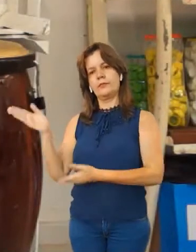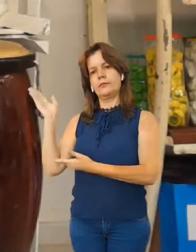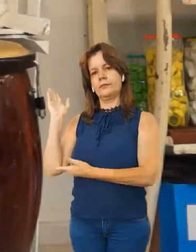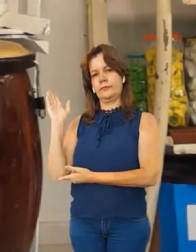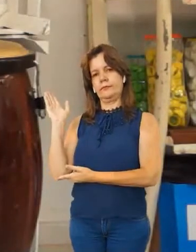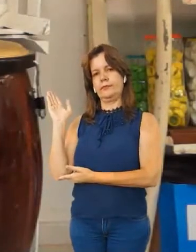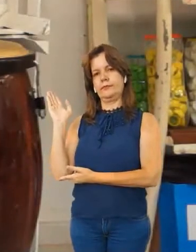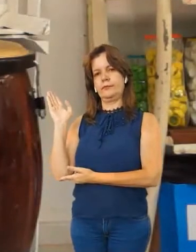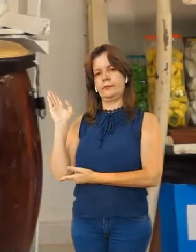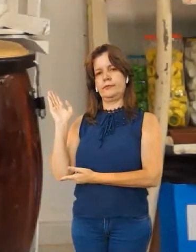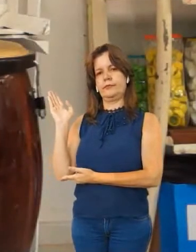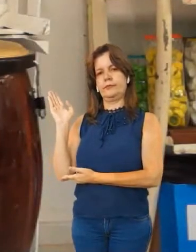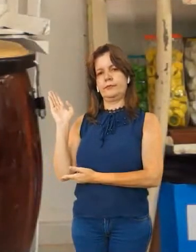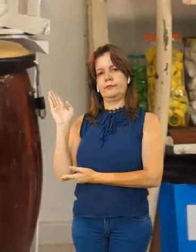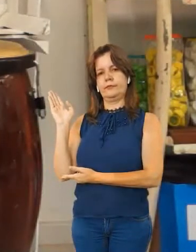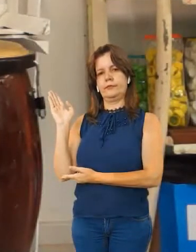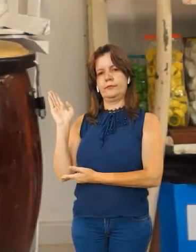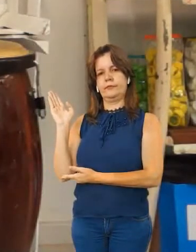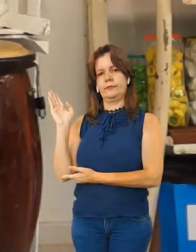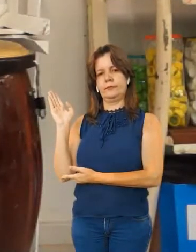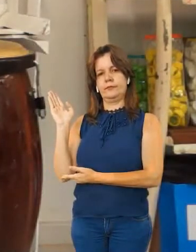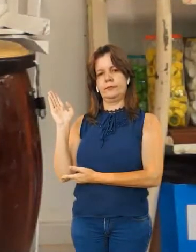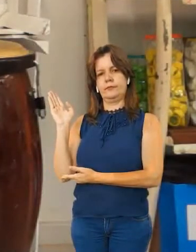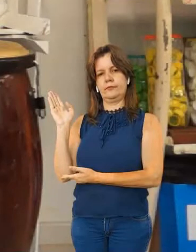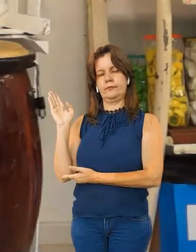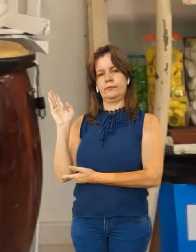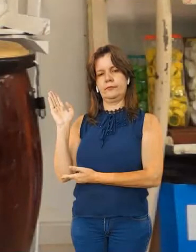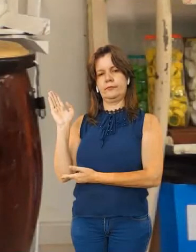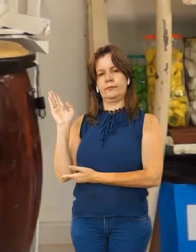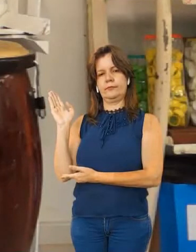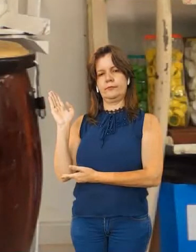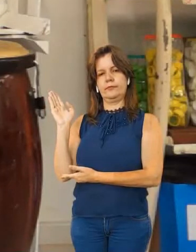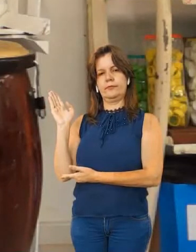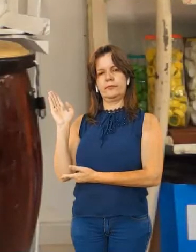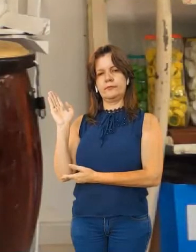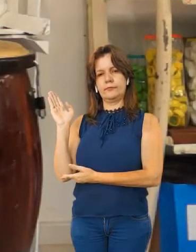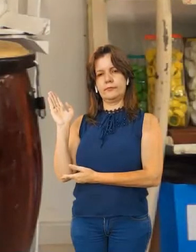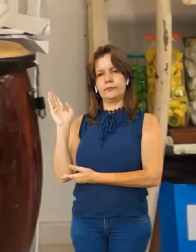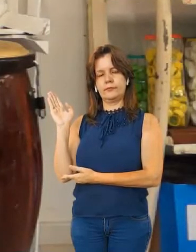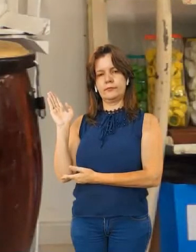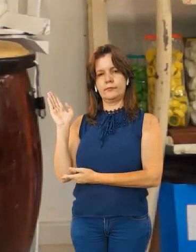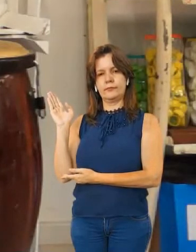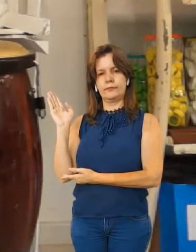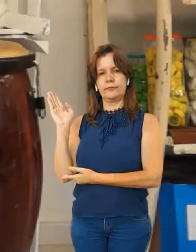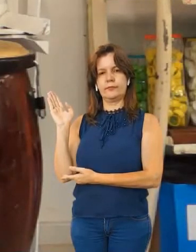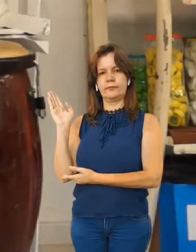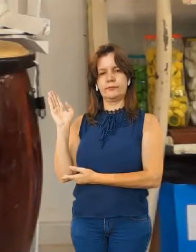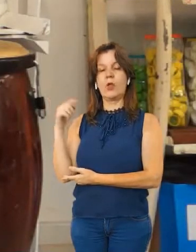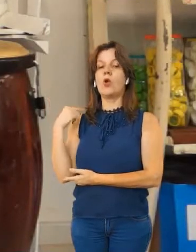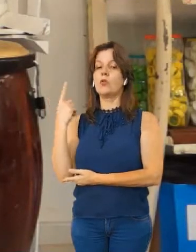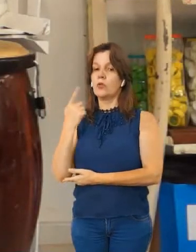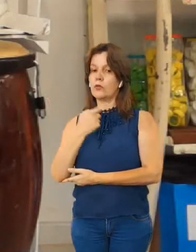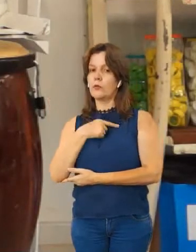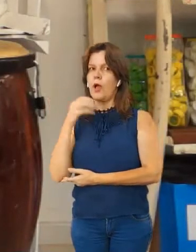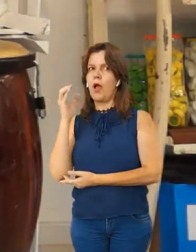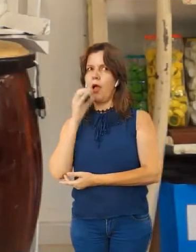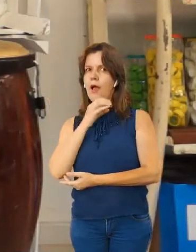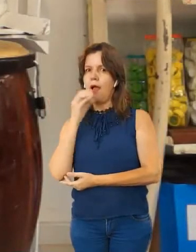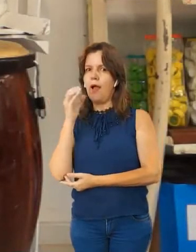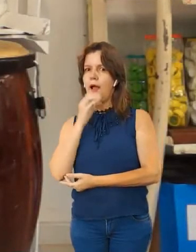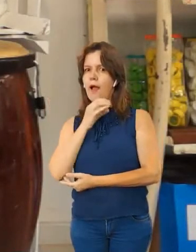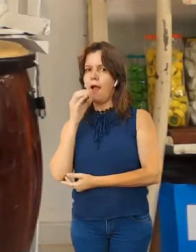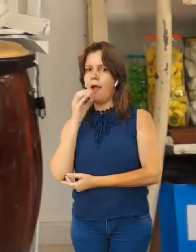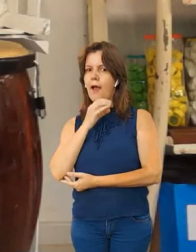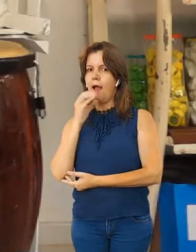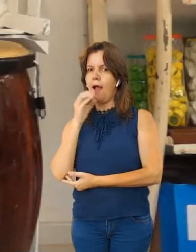Peito, estala, estala, peito. Peito, estala, estala, peito. Nós vamos acelerando